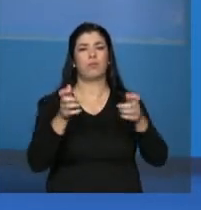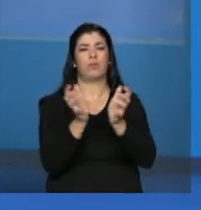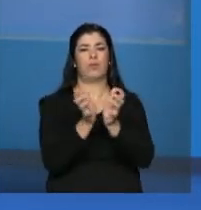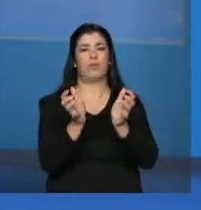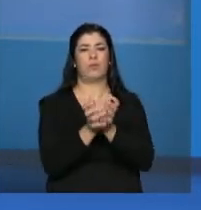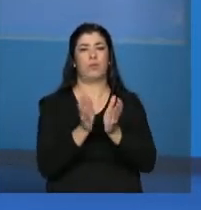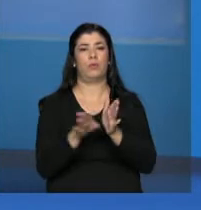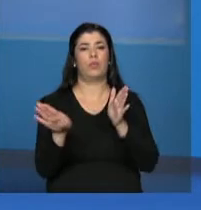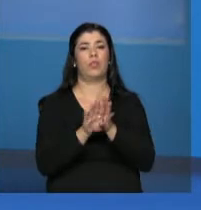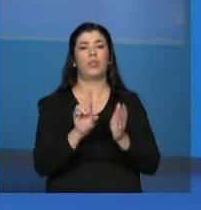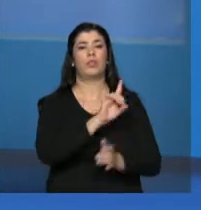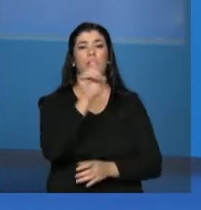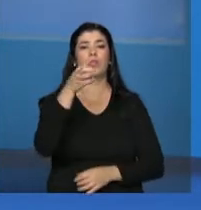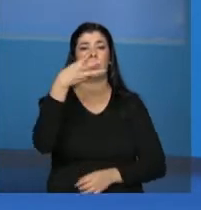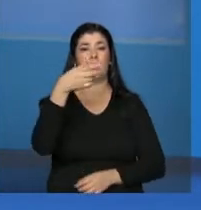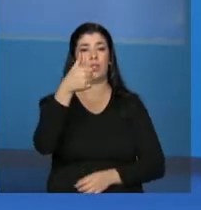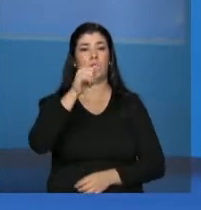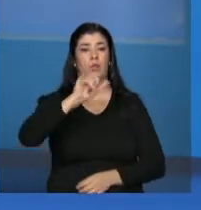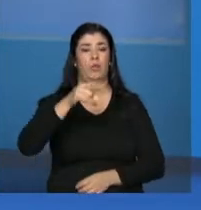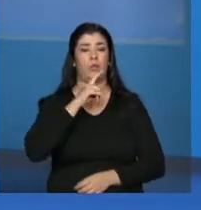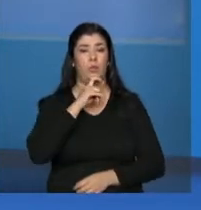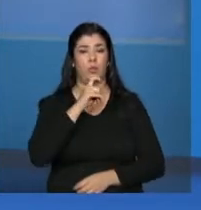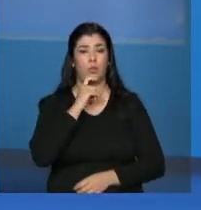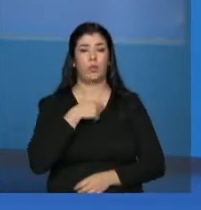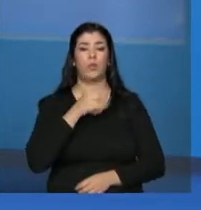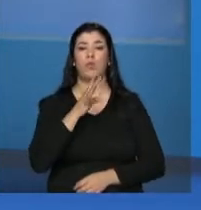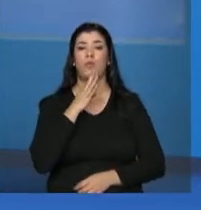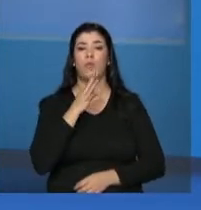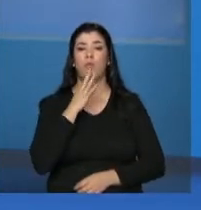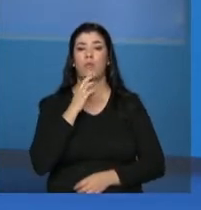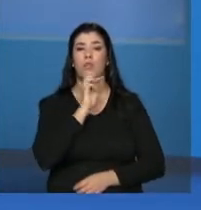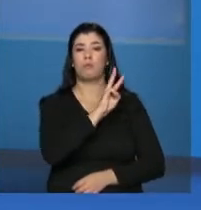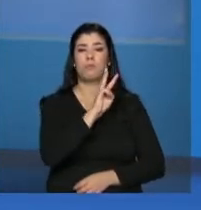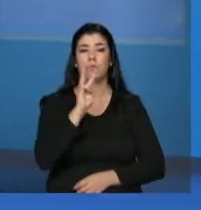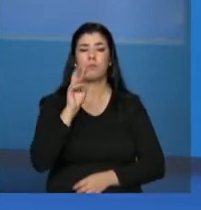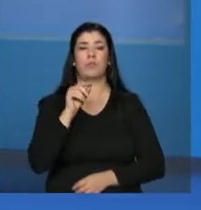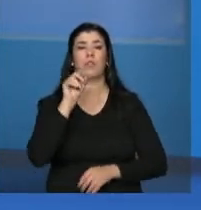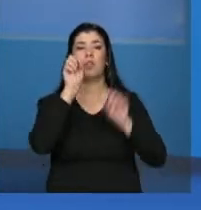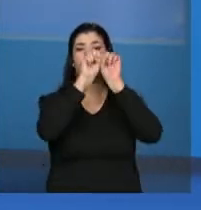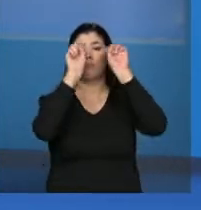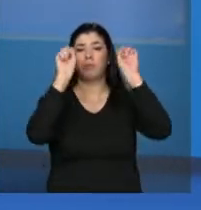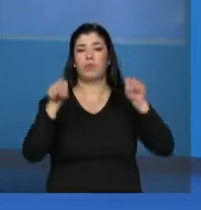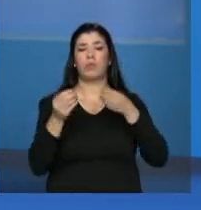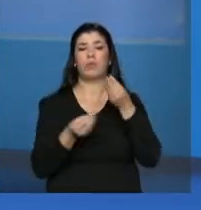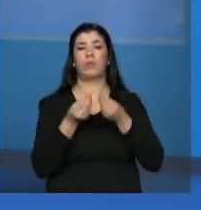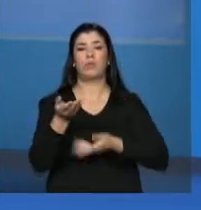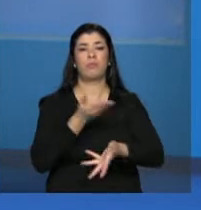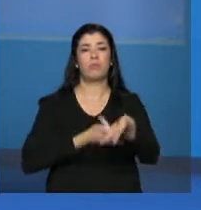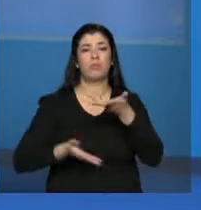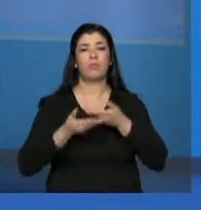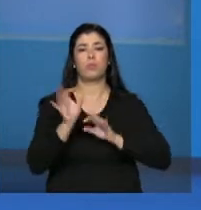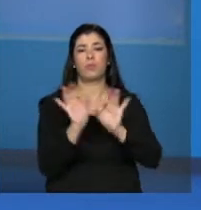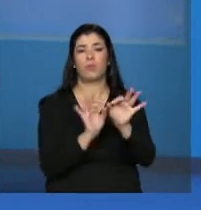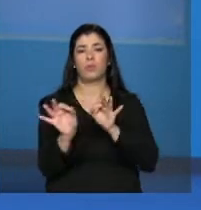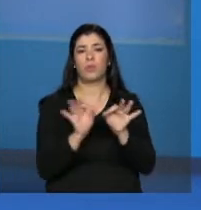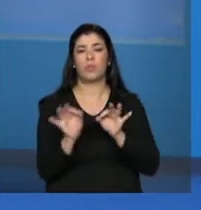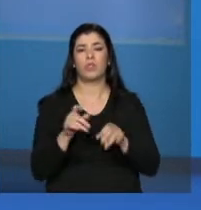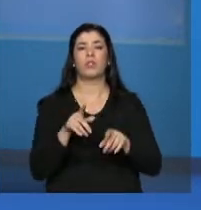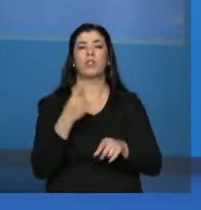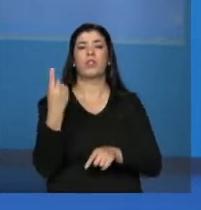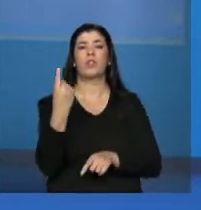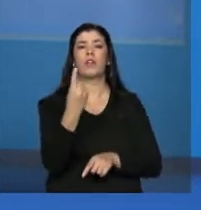chegar no dia 31 de julho, conhecendo a nossa rede, conhecendo como os serviços estão estruturados, quem são os seus